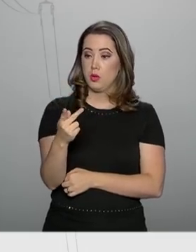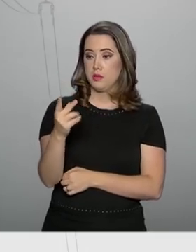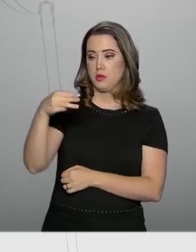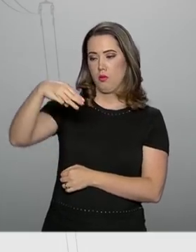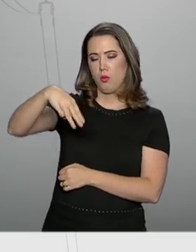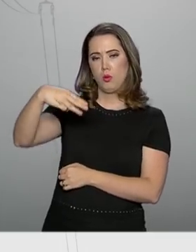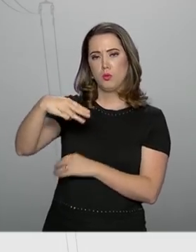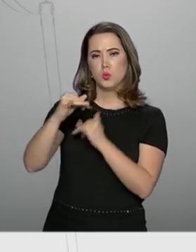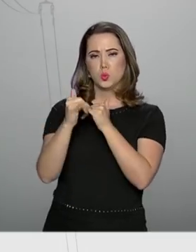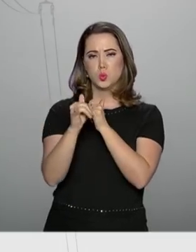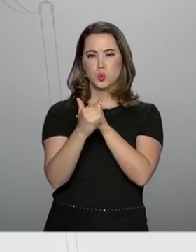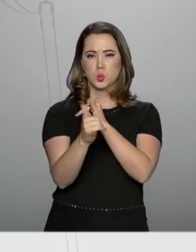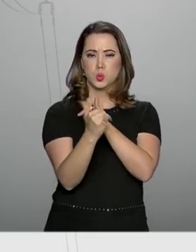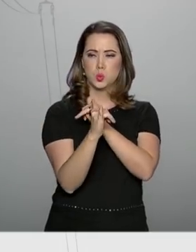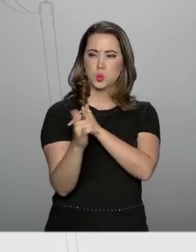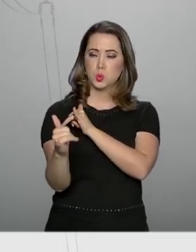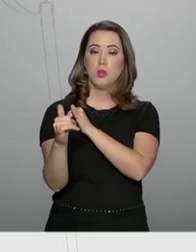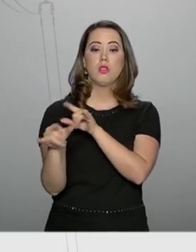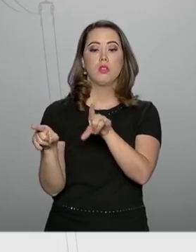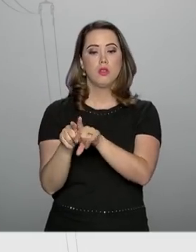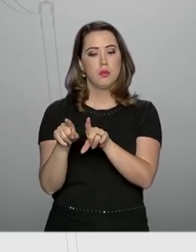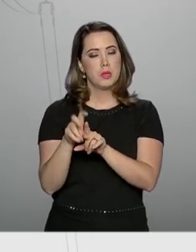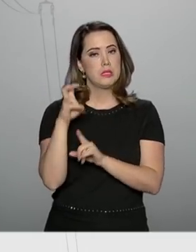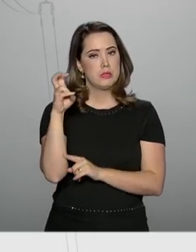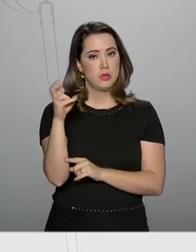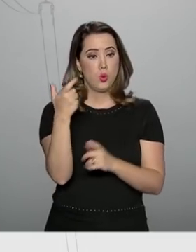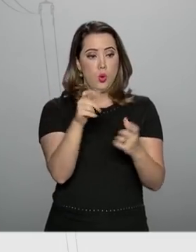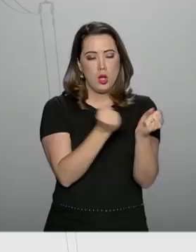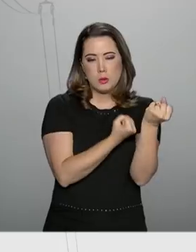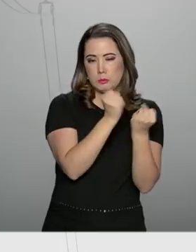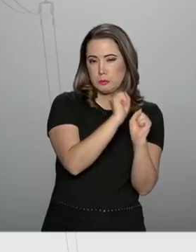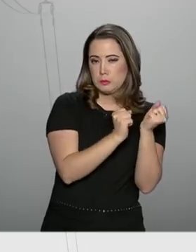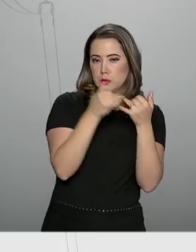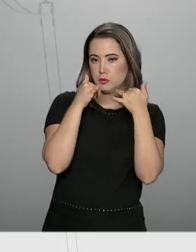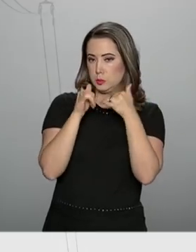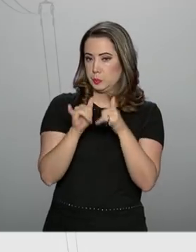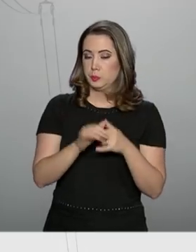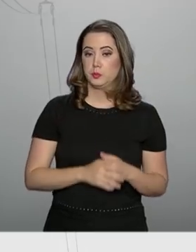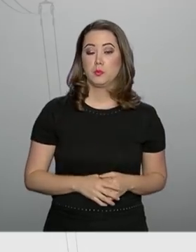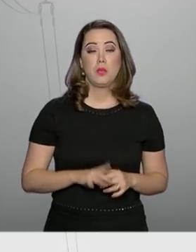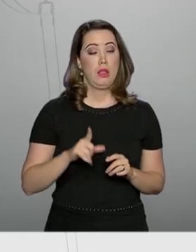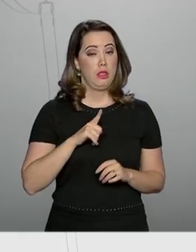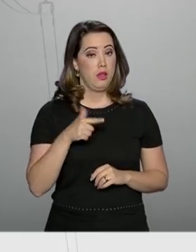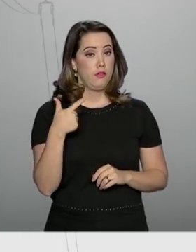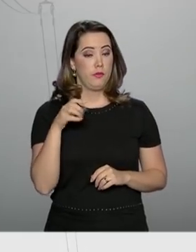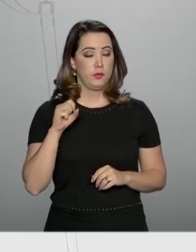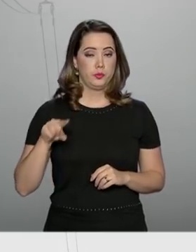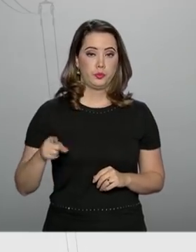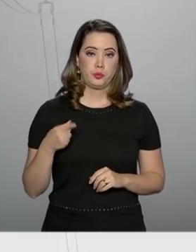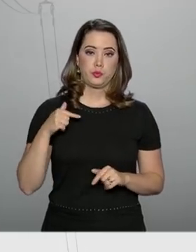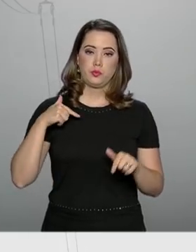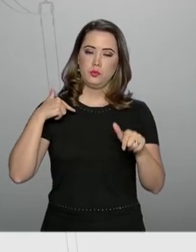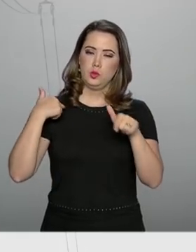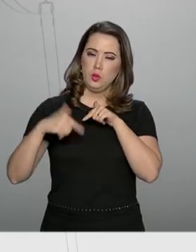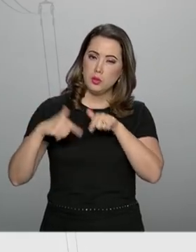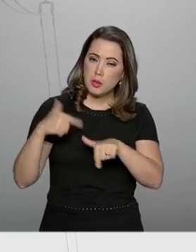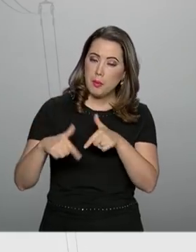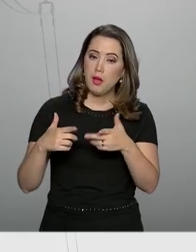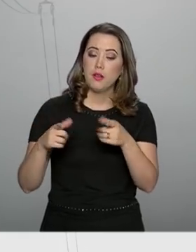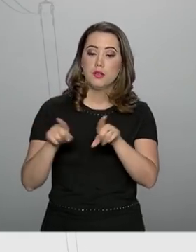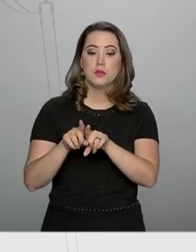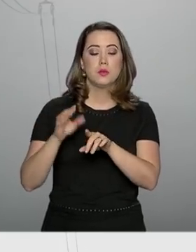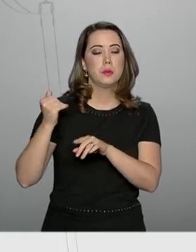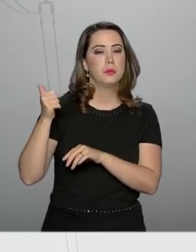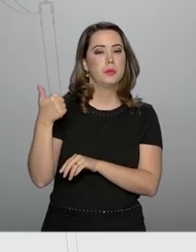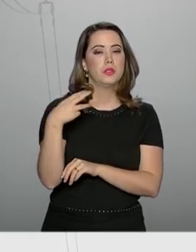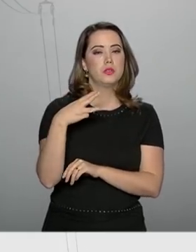de 25 subestações. As obras vão gerar 28 mil empregos diretos e representam um investimento de mais de